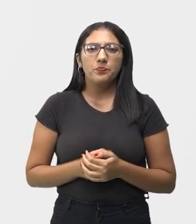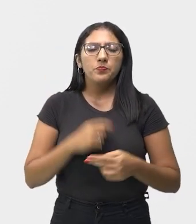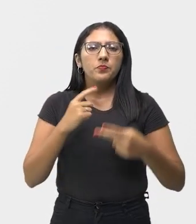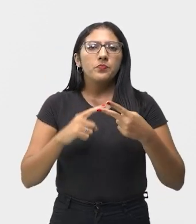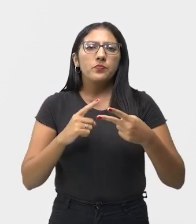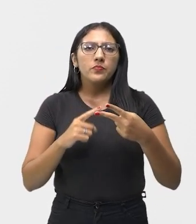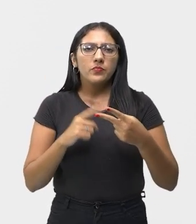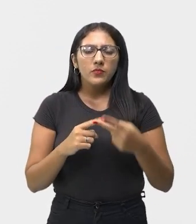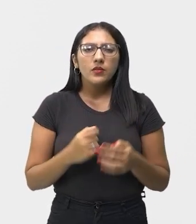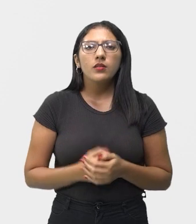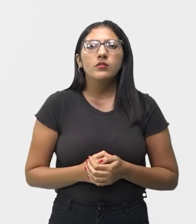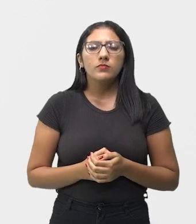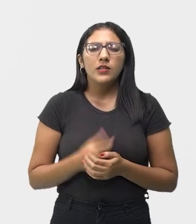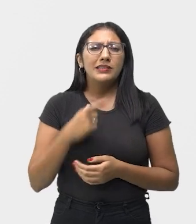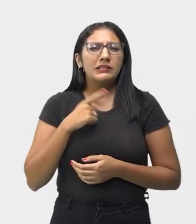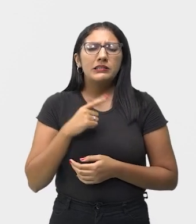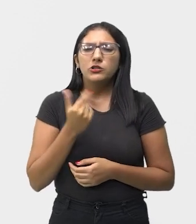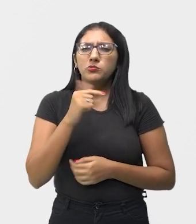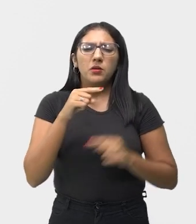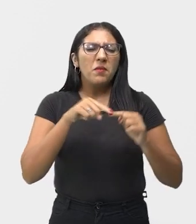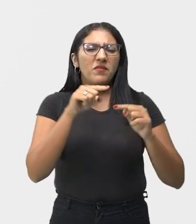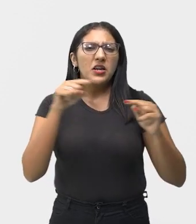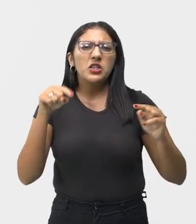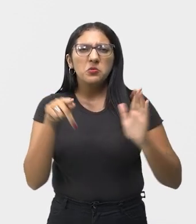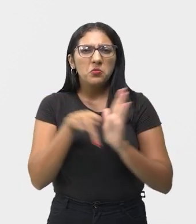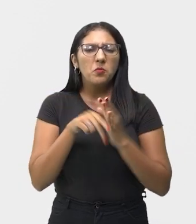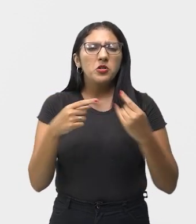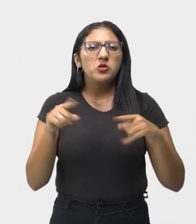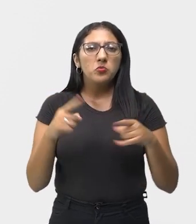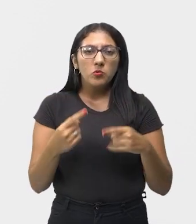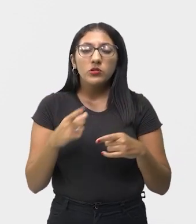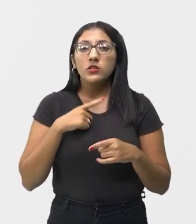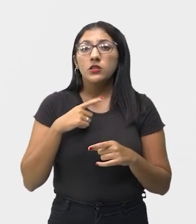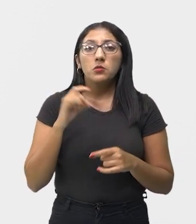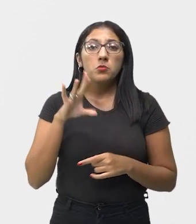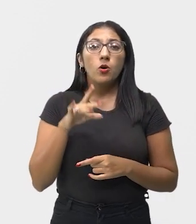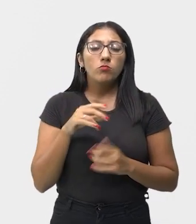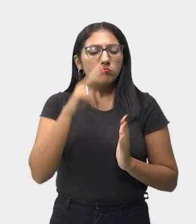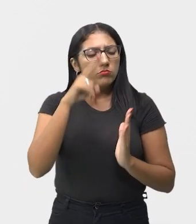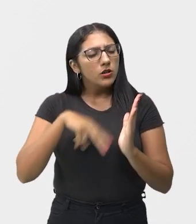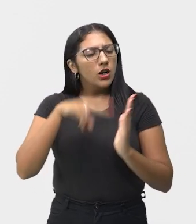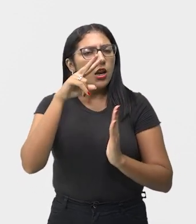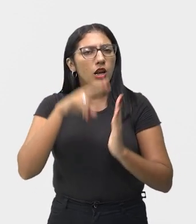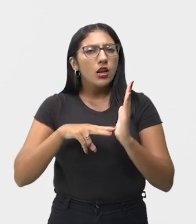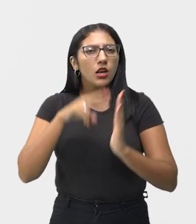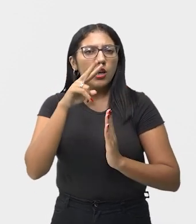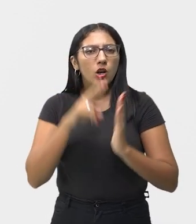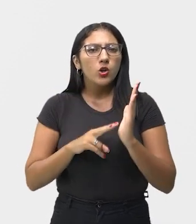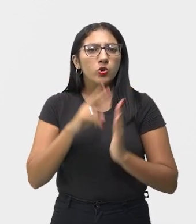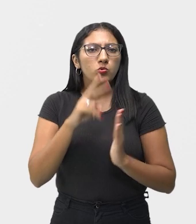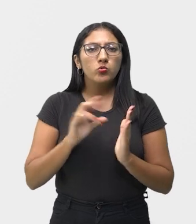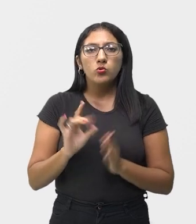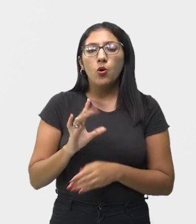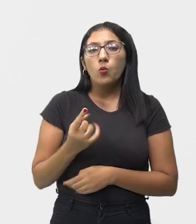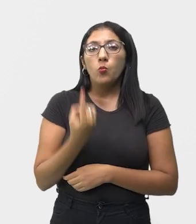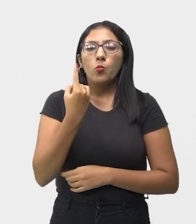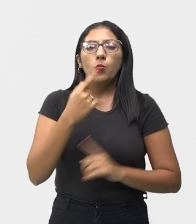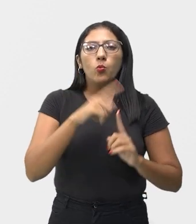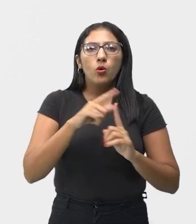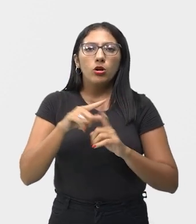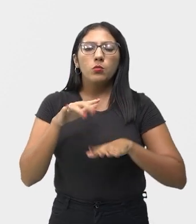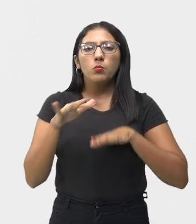não apresenta muita variação sonora, sendo uma forma de leitura cantada basicamente em um tom.